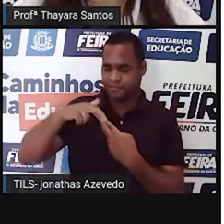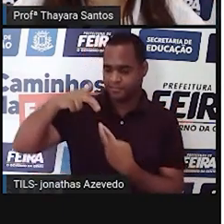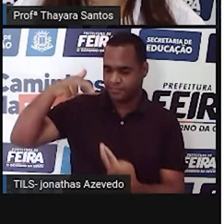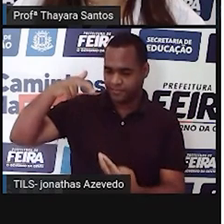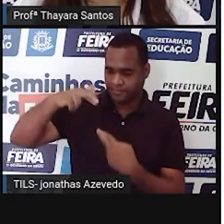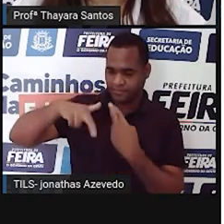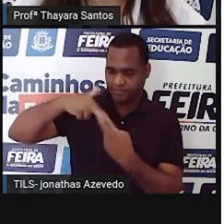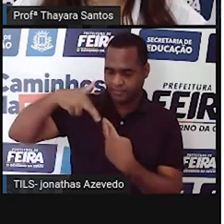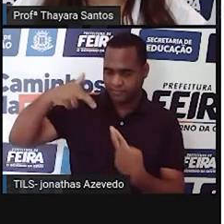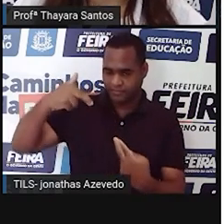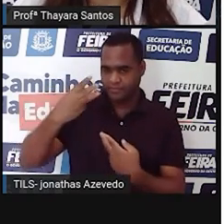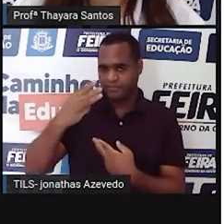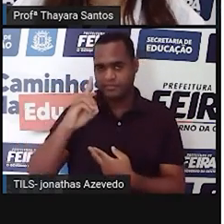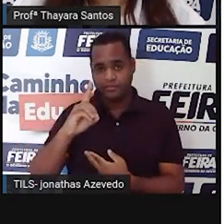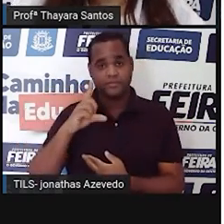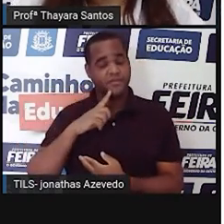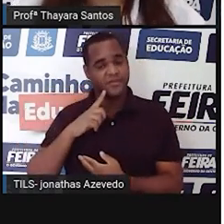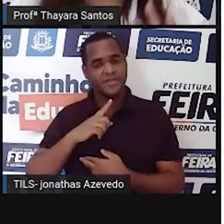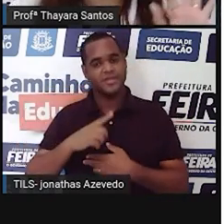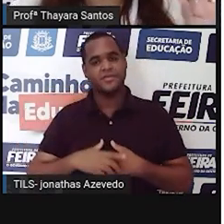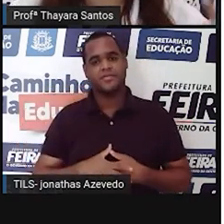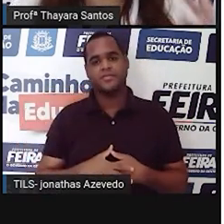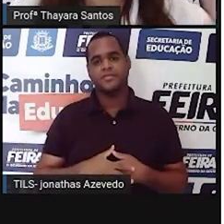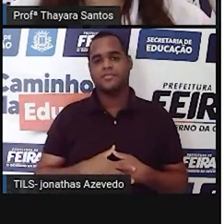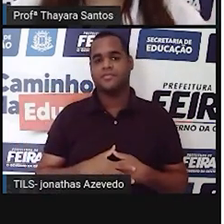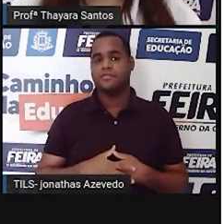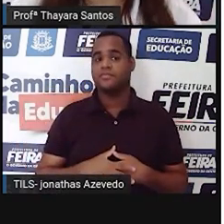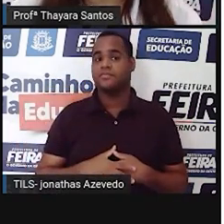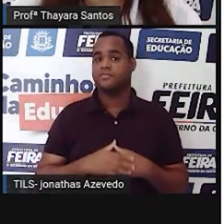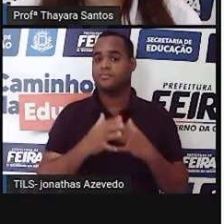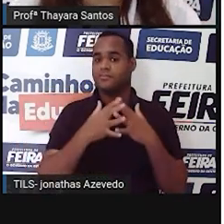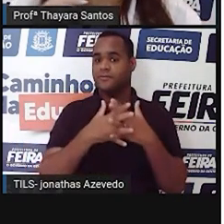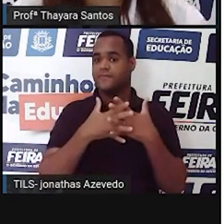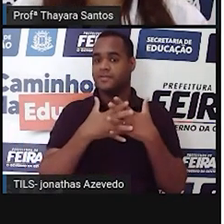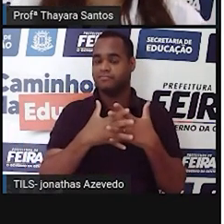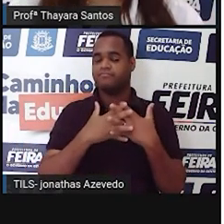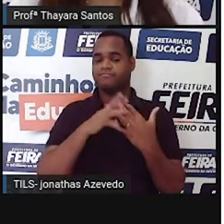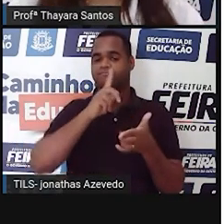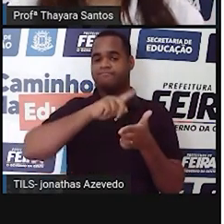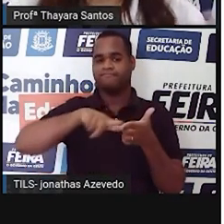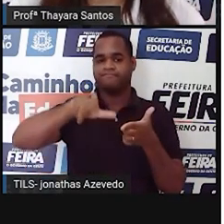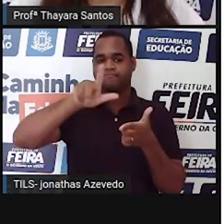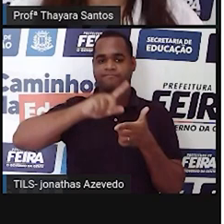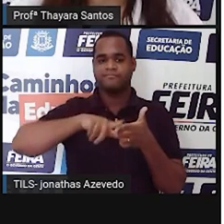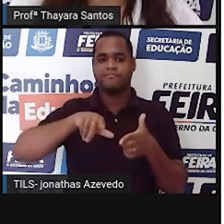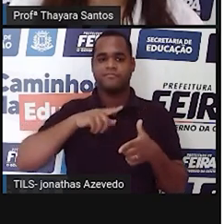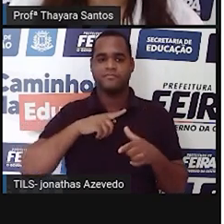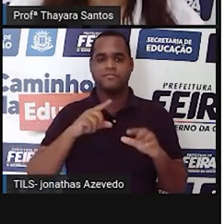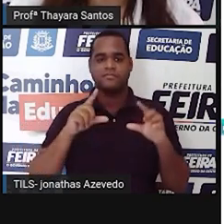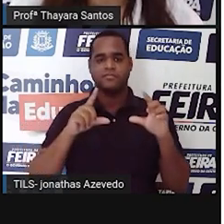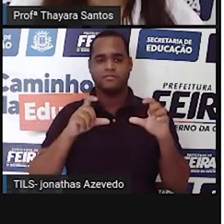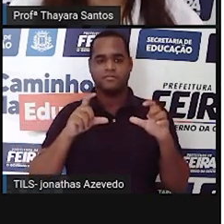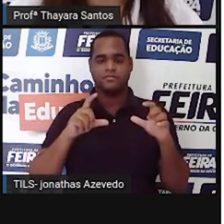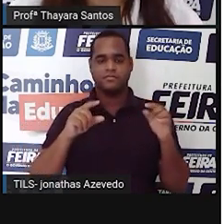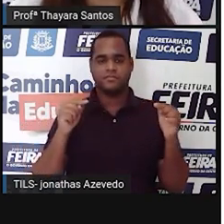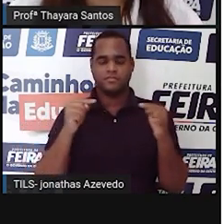tridimensional do DNA. Aí é aí que começou toda a confusão. A foto em questão é essa daqui.